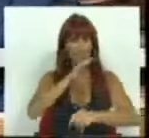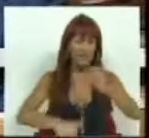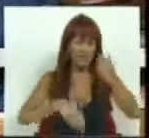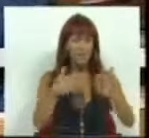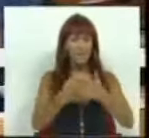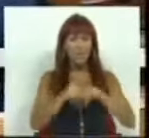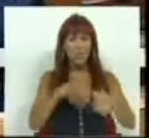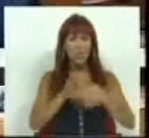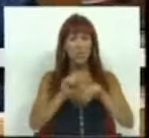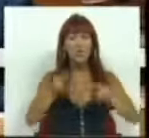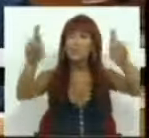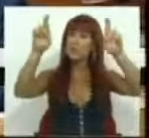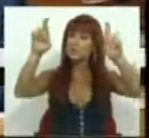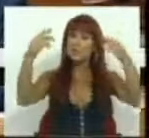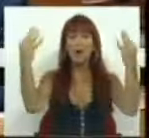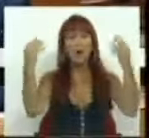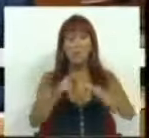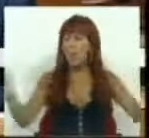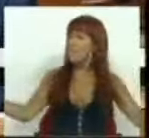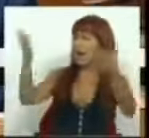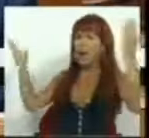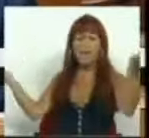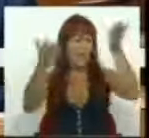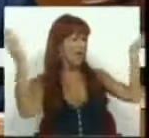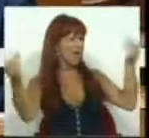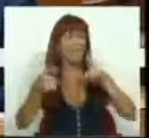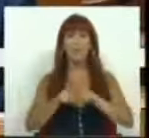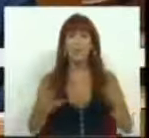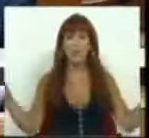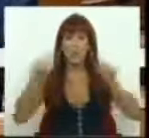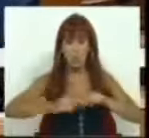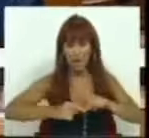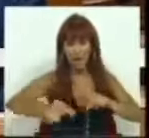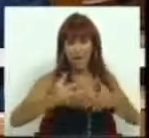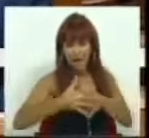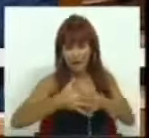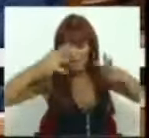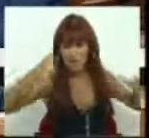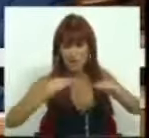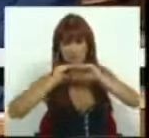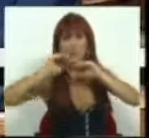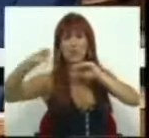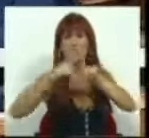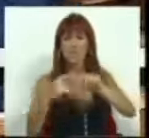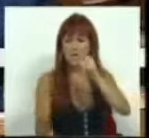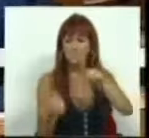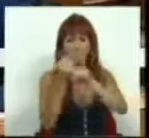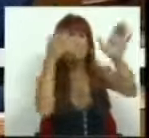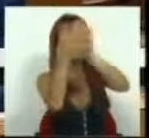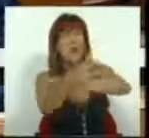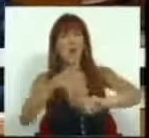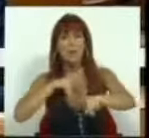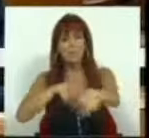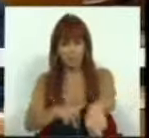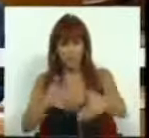constituir em repositório de esperança e de mobilização para um novo ciclo de crescimento sustentável e criação de emprego